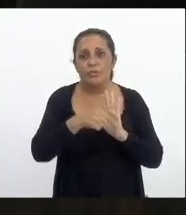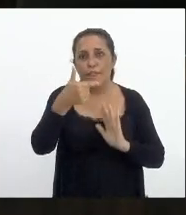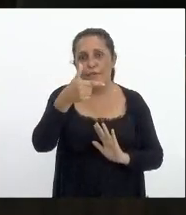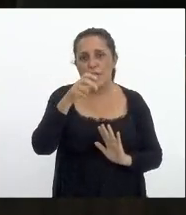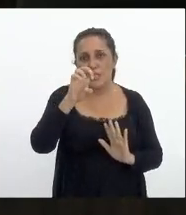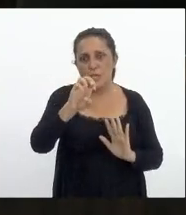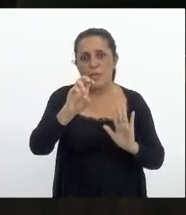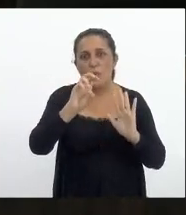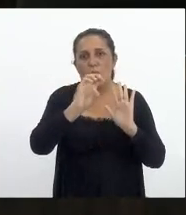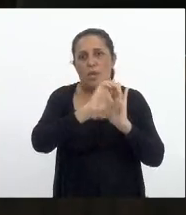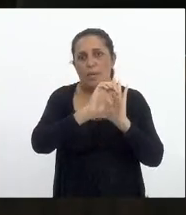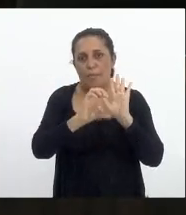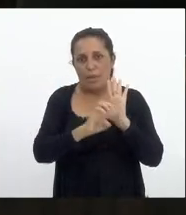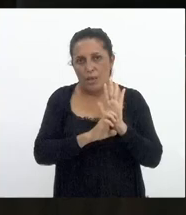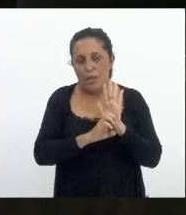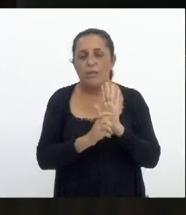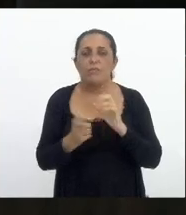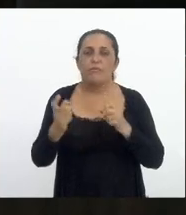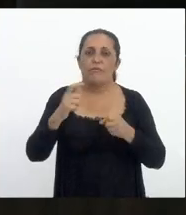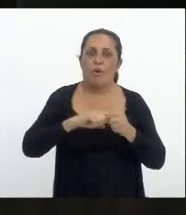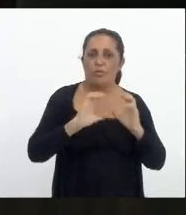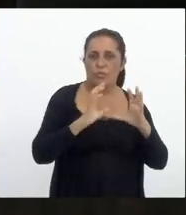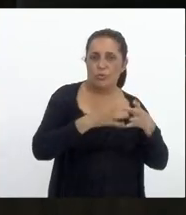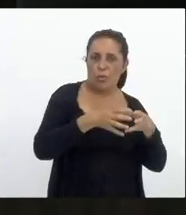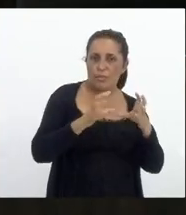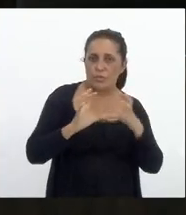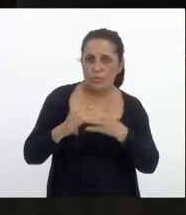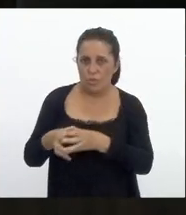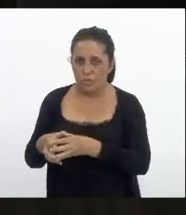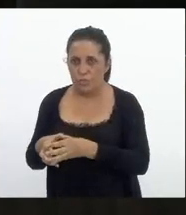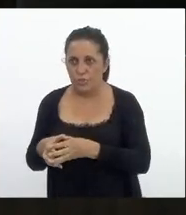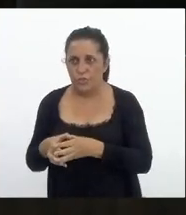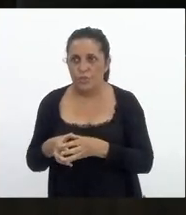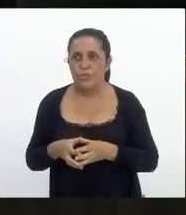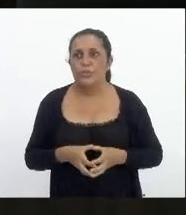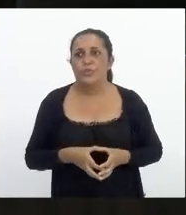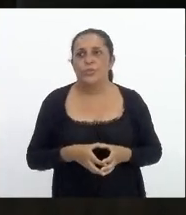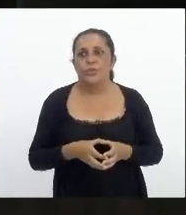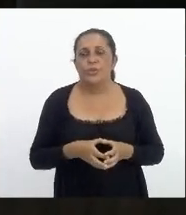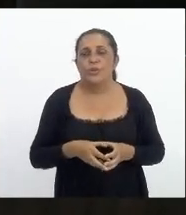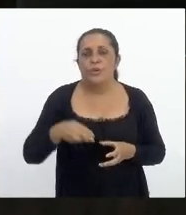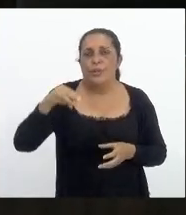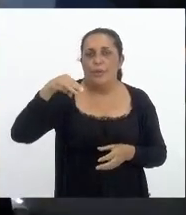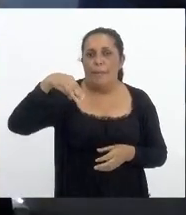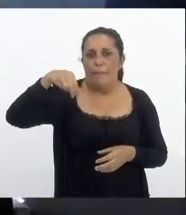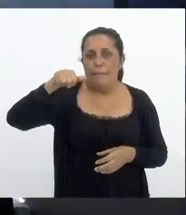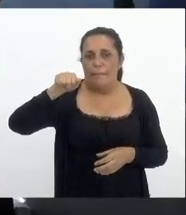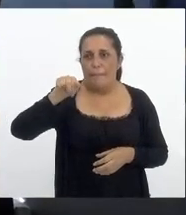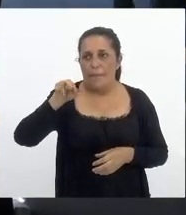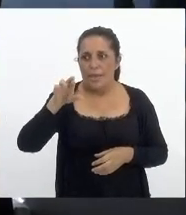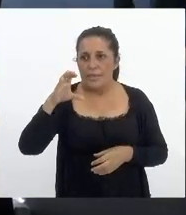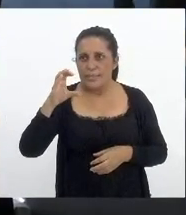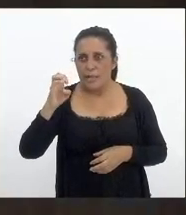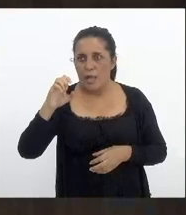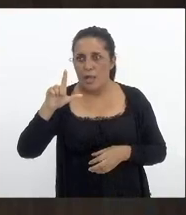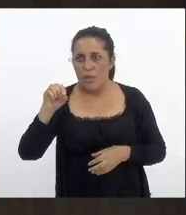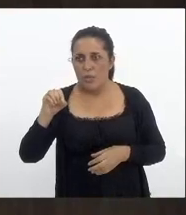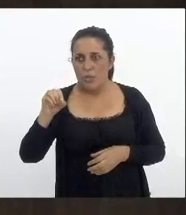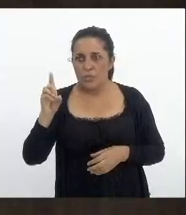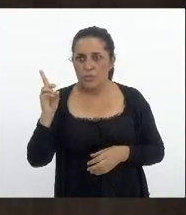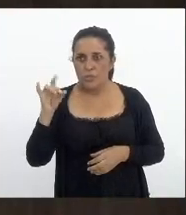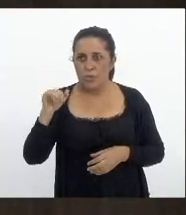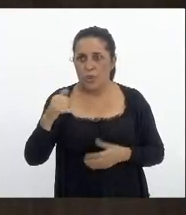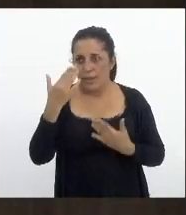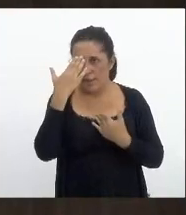emendas e retorna as comissões deputado Marcelo Dino por favor agradecer a nova presidente